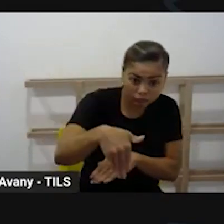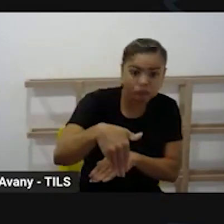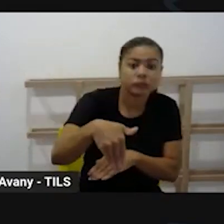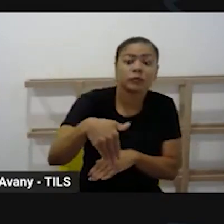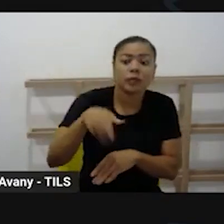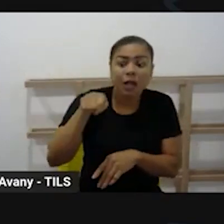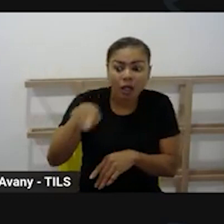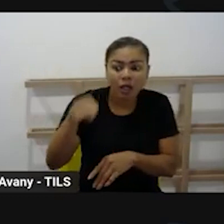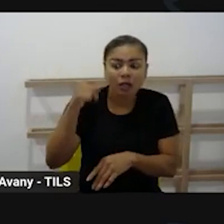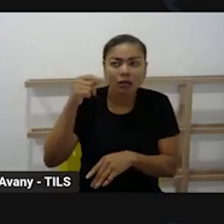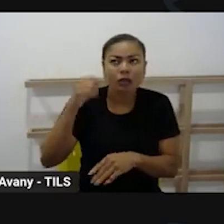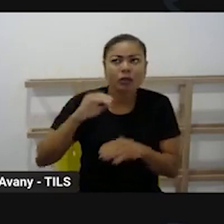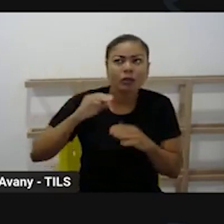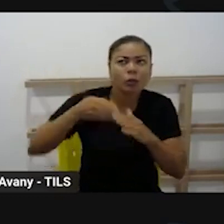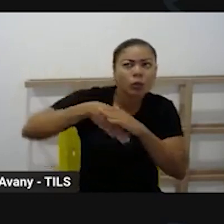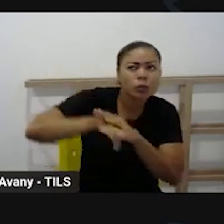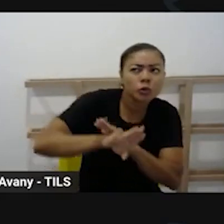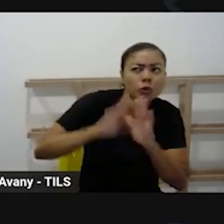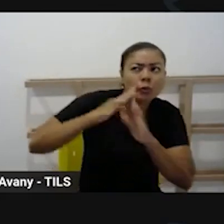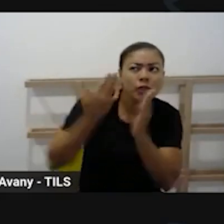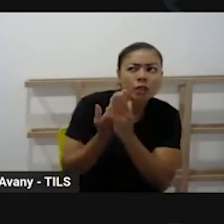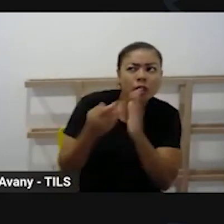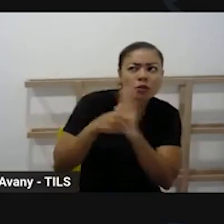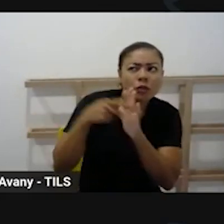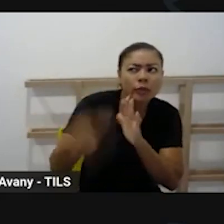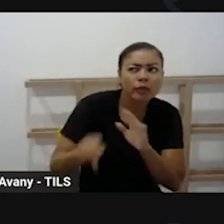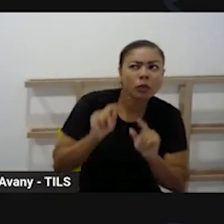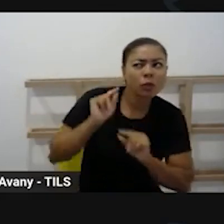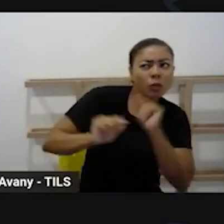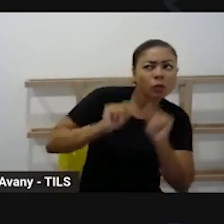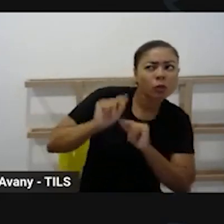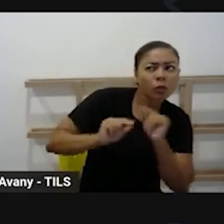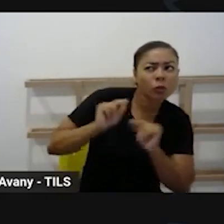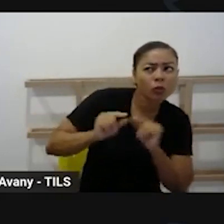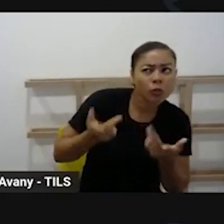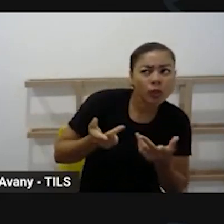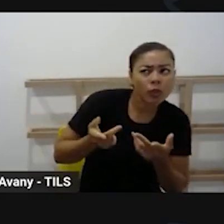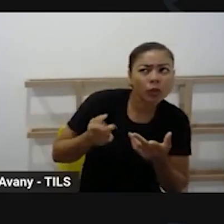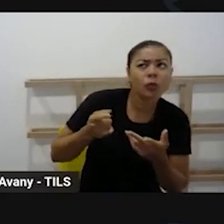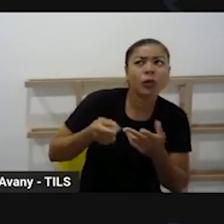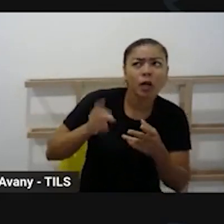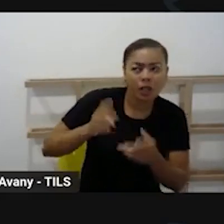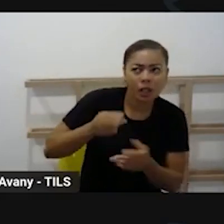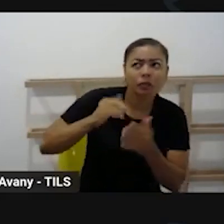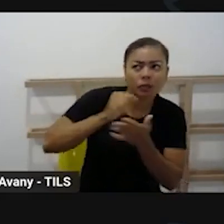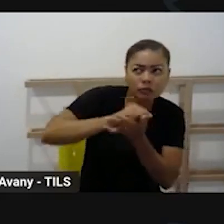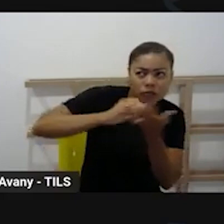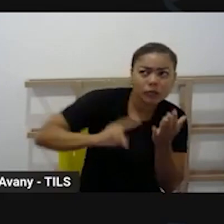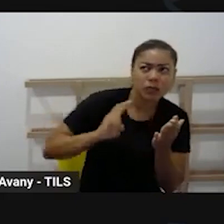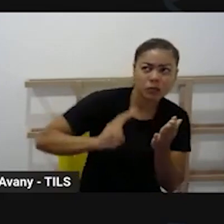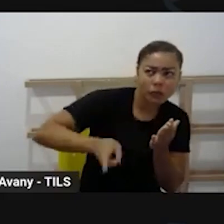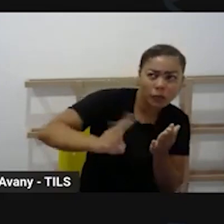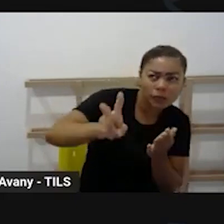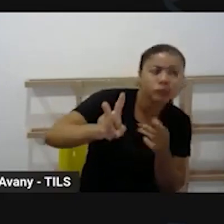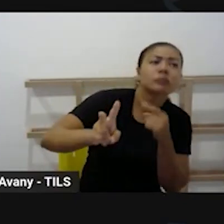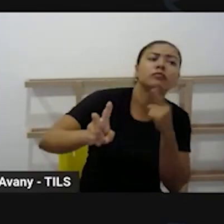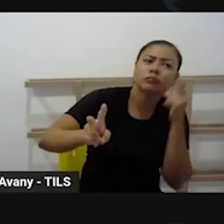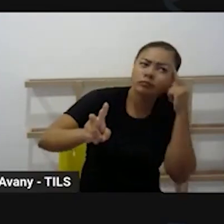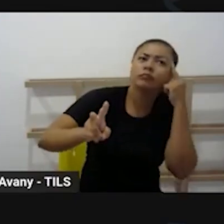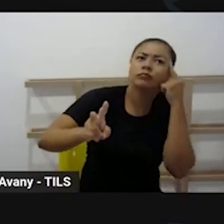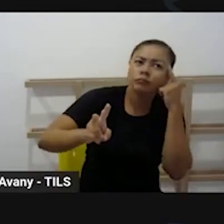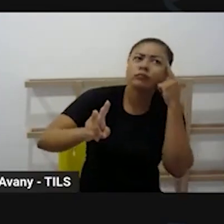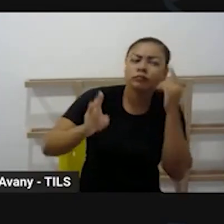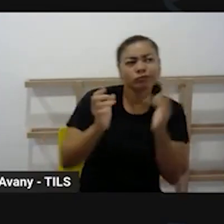naquele dia daquela turma tem tal atividade permanente tal modalidade organizativa então vai ser ficar fácil esse